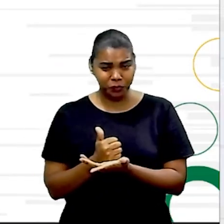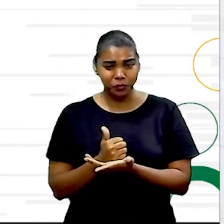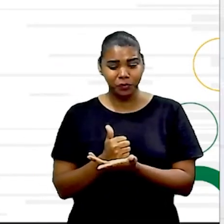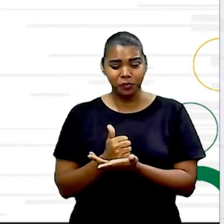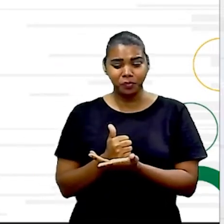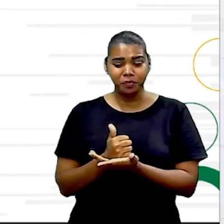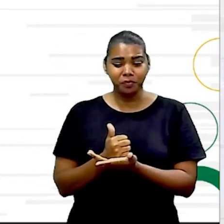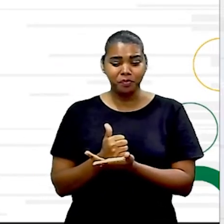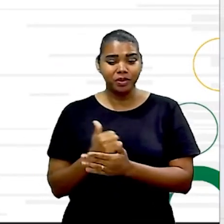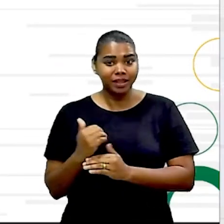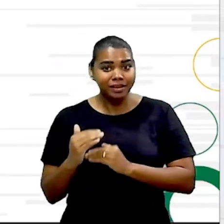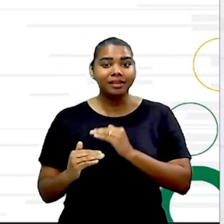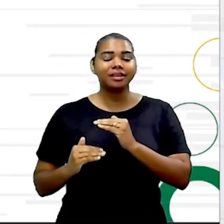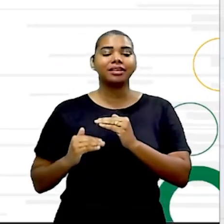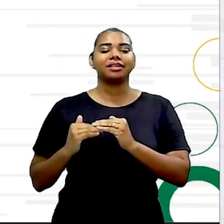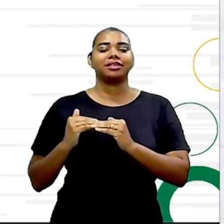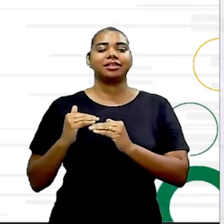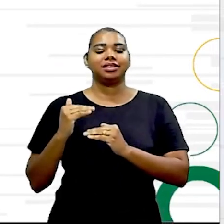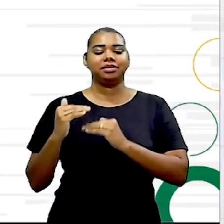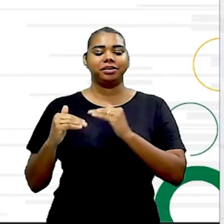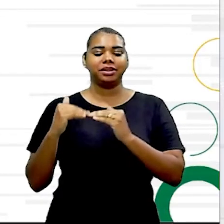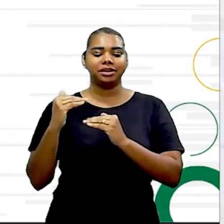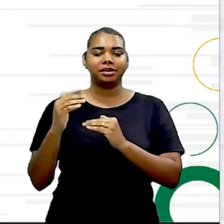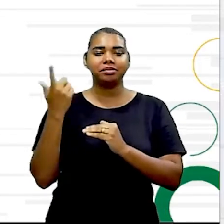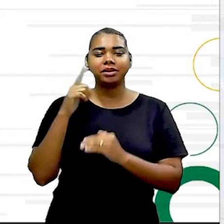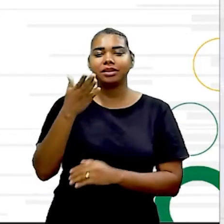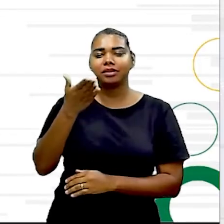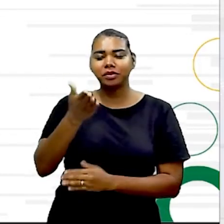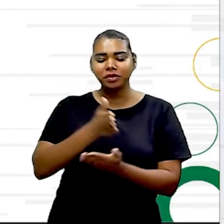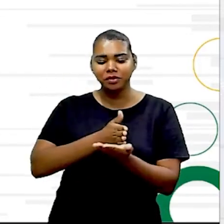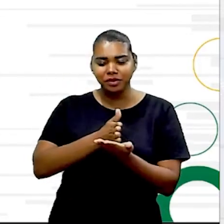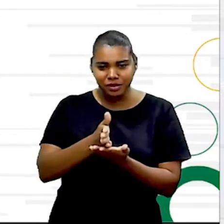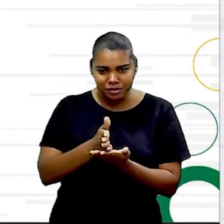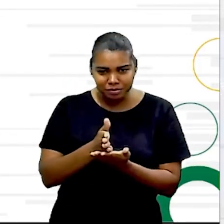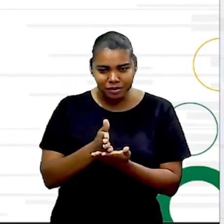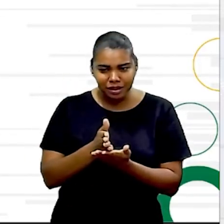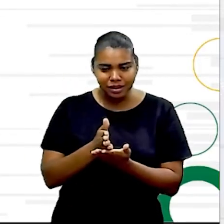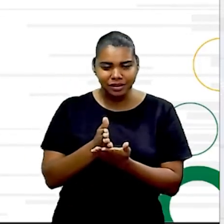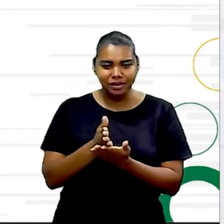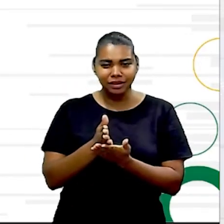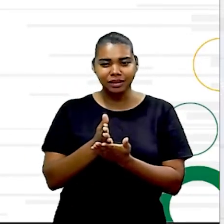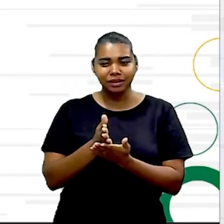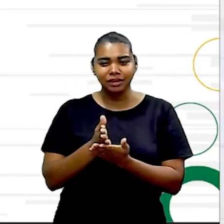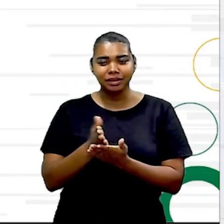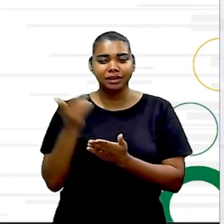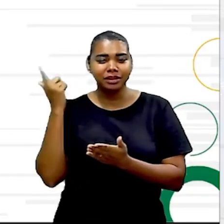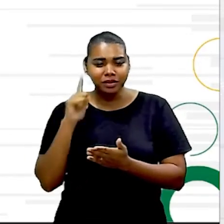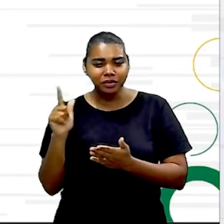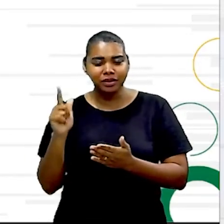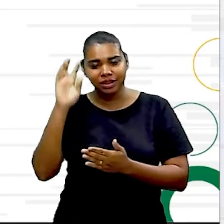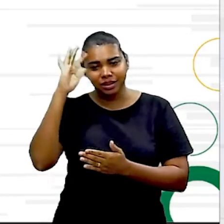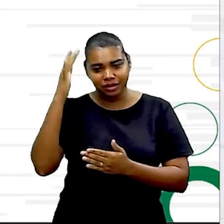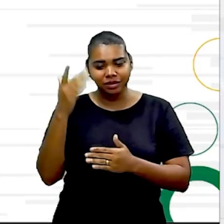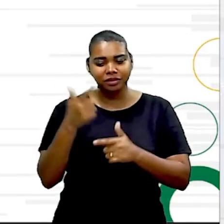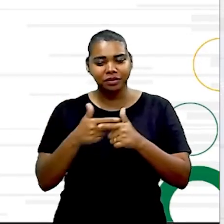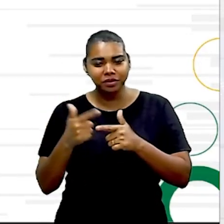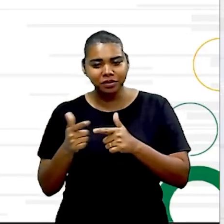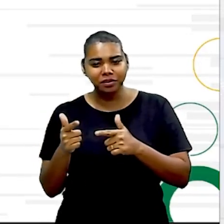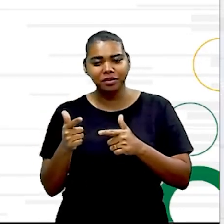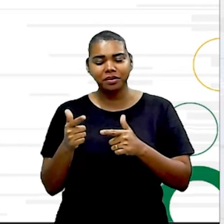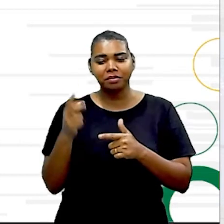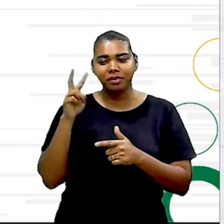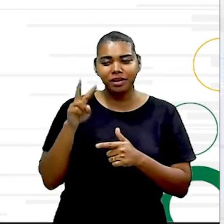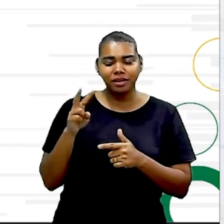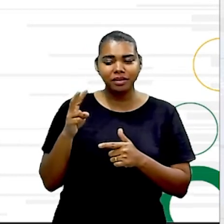e restabelecimento, que seria quando você passa pelo clímax e você está voltando pouco a pouco no mundo comum,